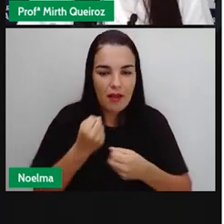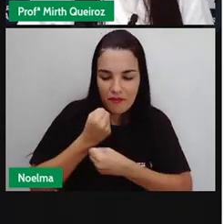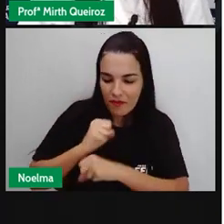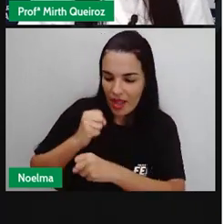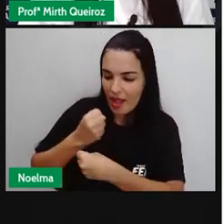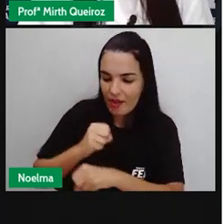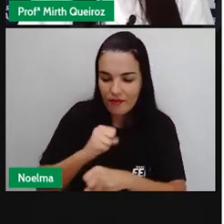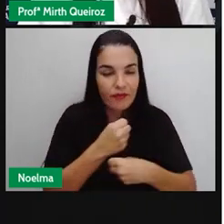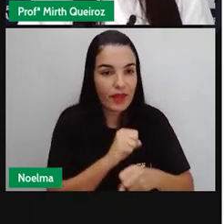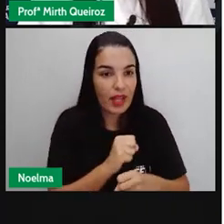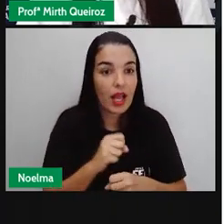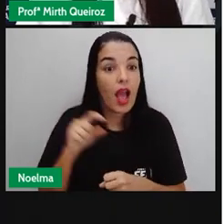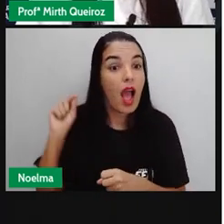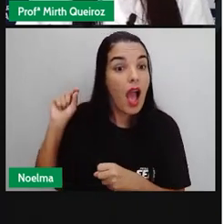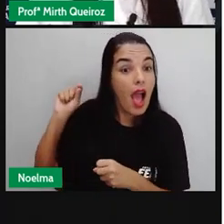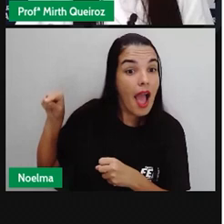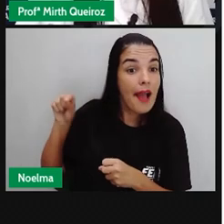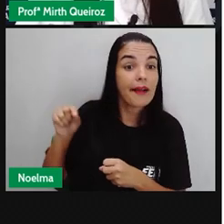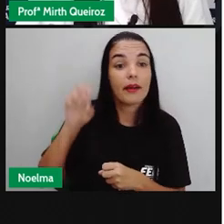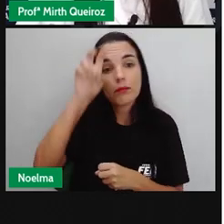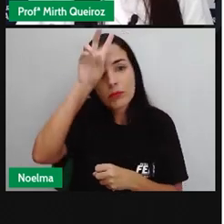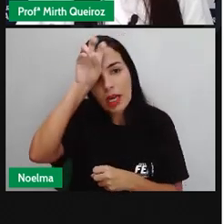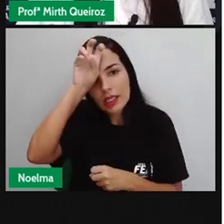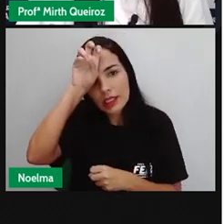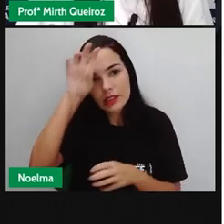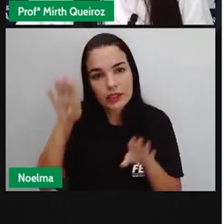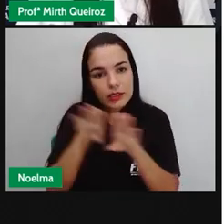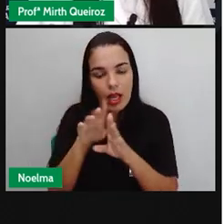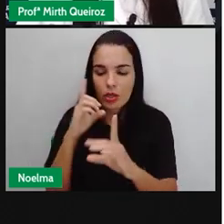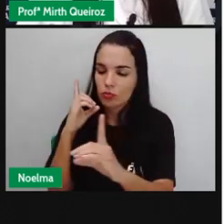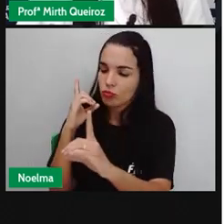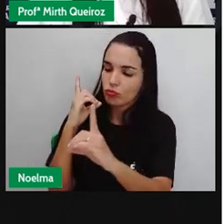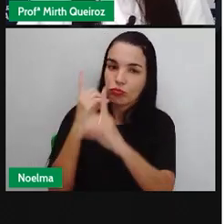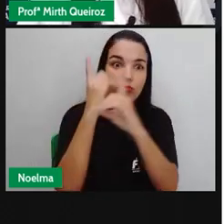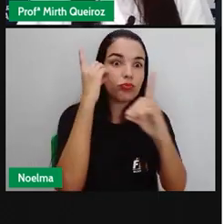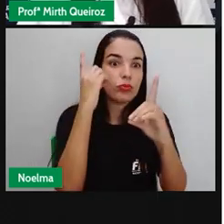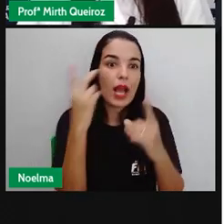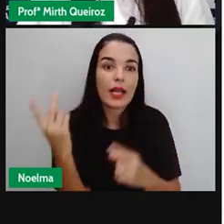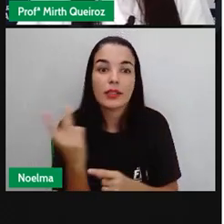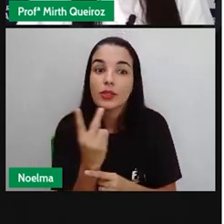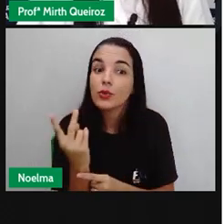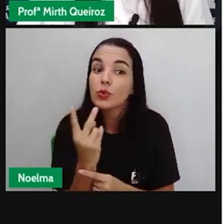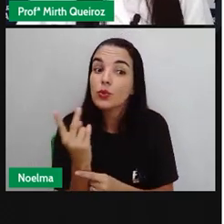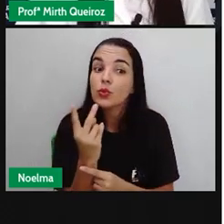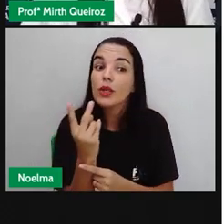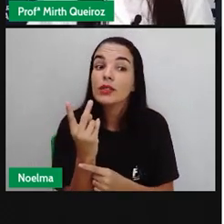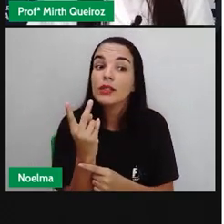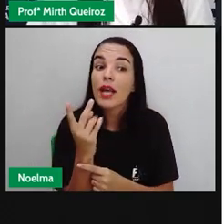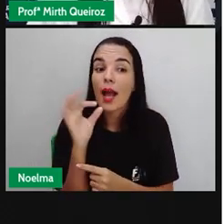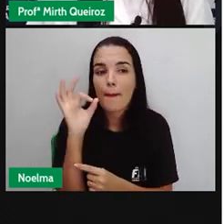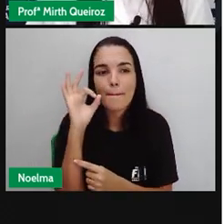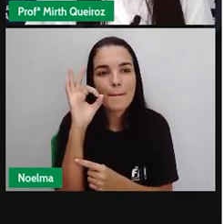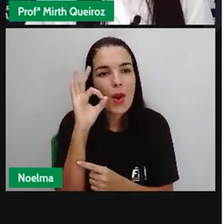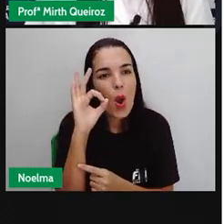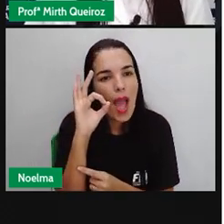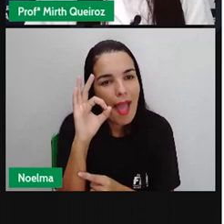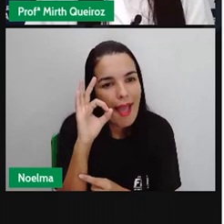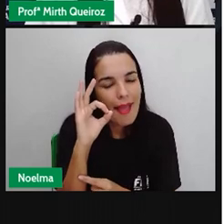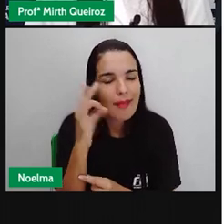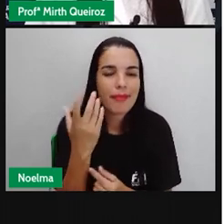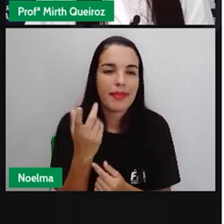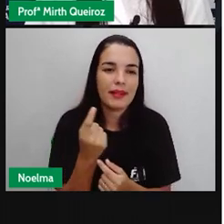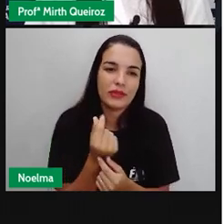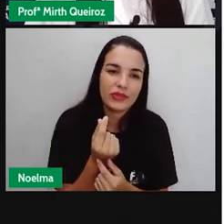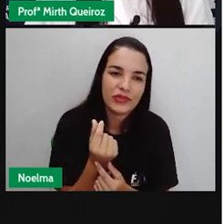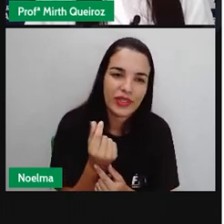Barriam. Estão na casa. E o quê que aconteceu? Elas encontraram. Encontraram, o é, As moedinhas,